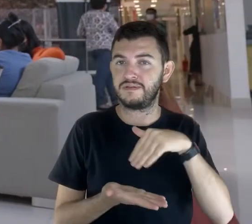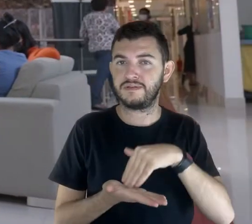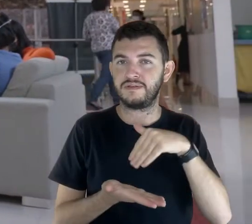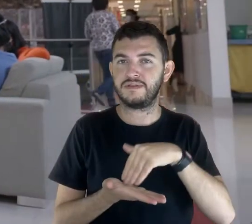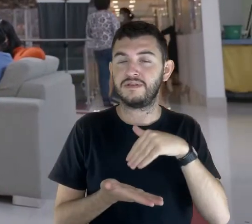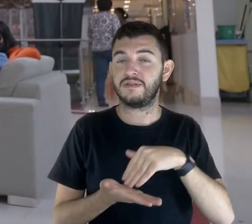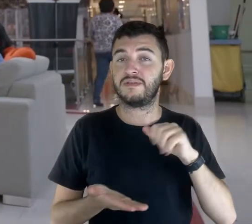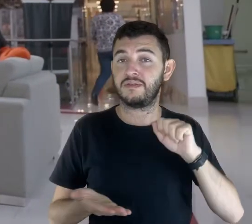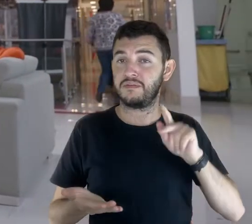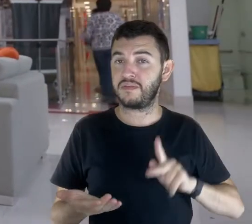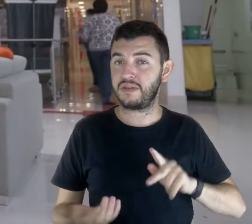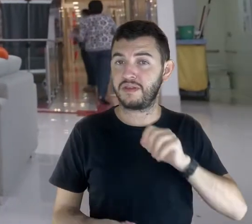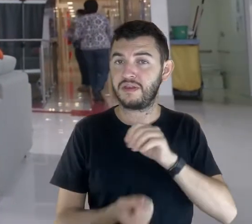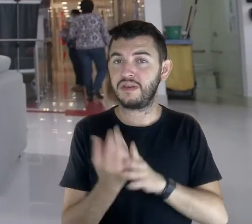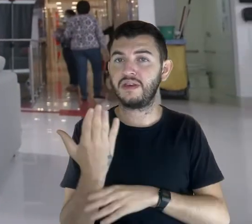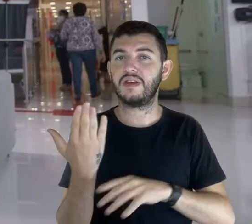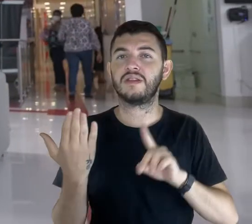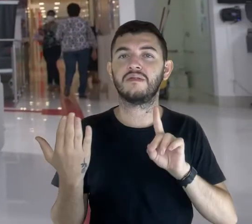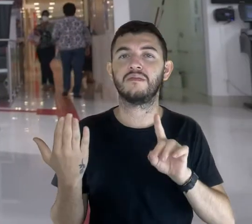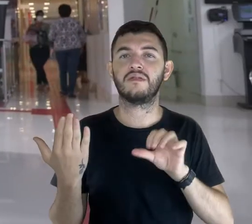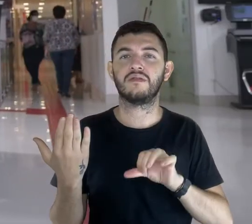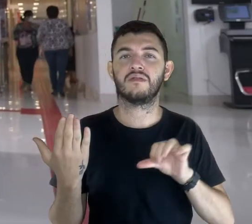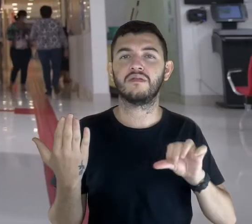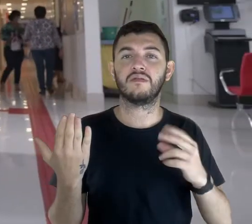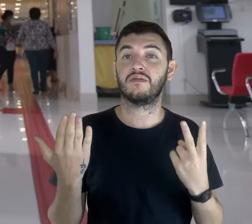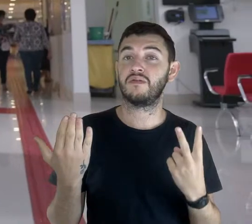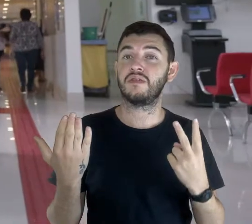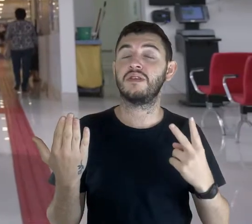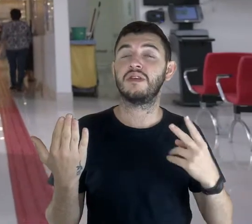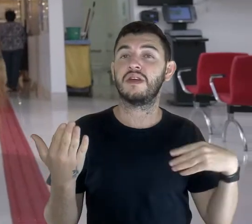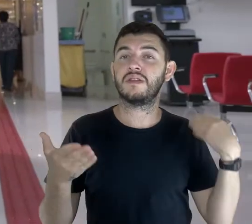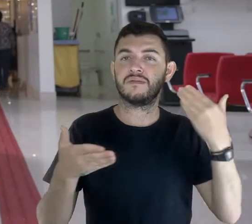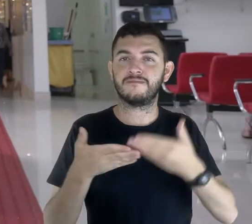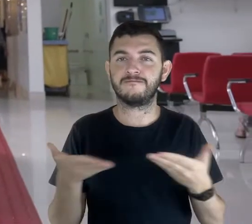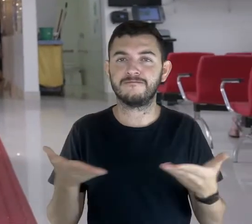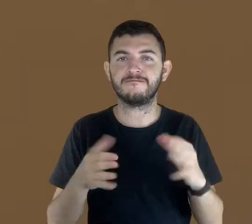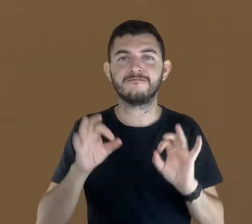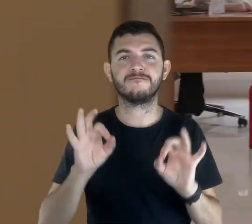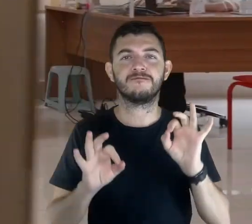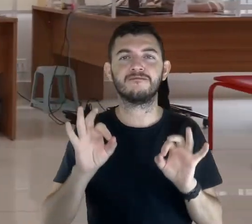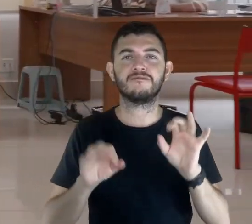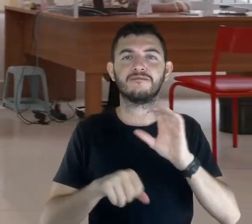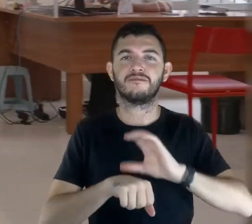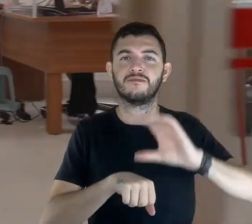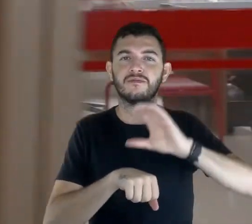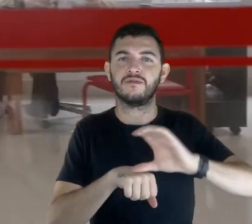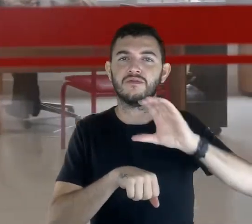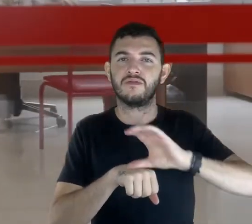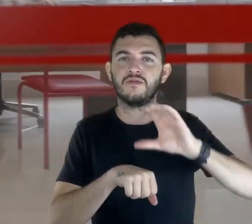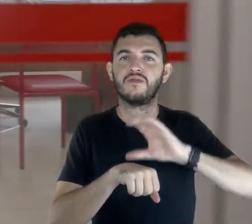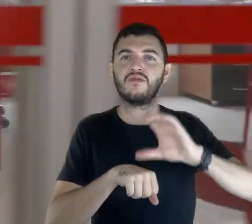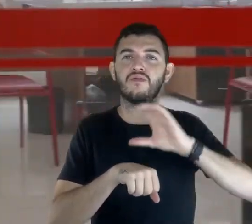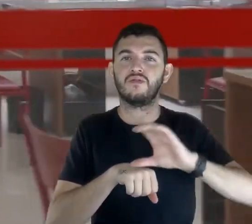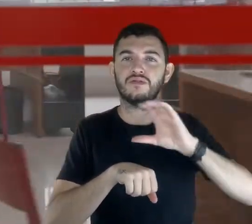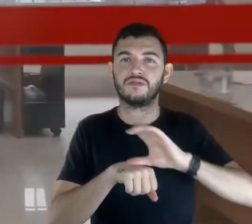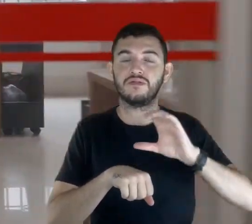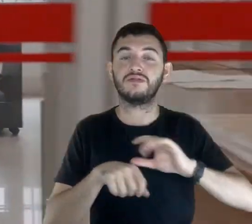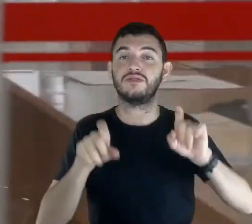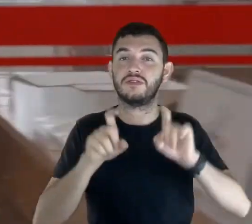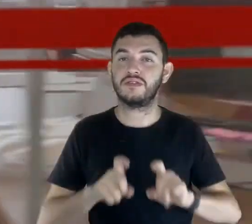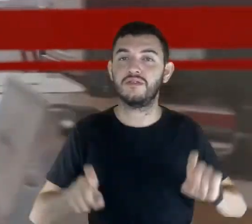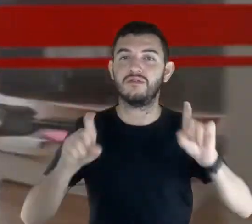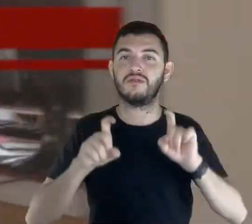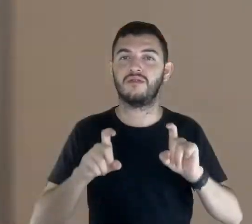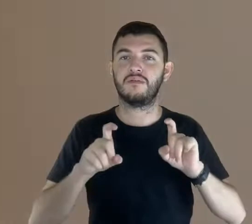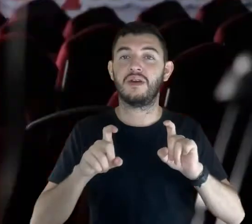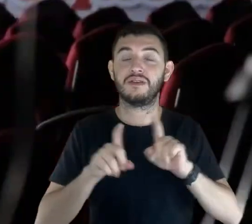foi criada em 1992. De lá para cá, nós temos realizado cursos de informática, cursos de formação